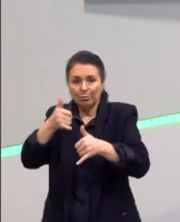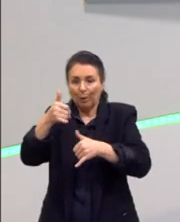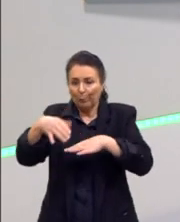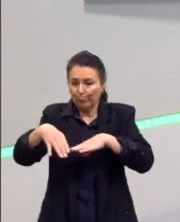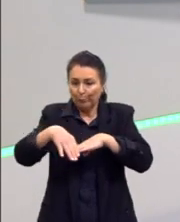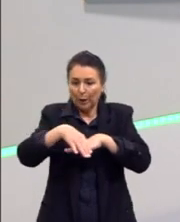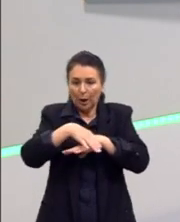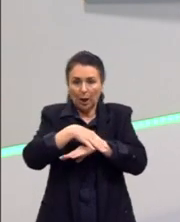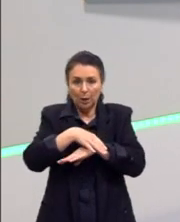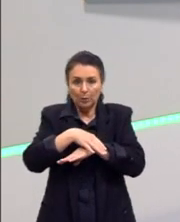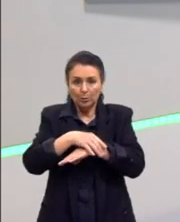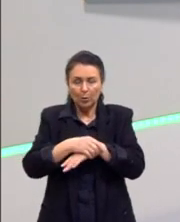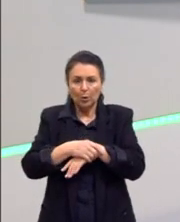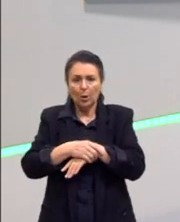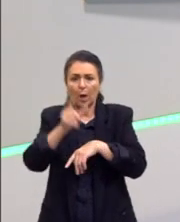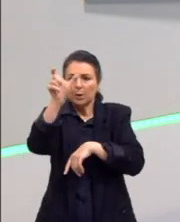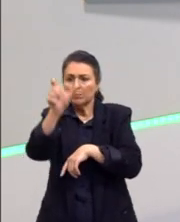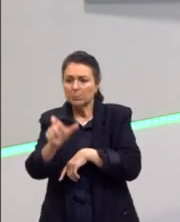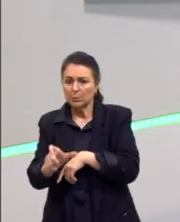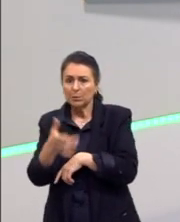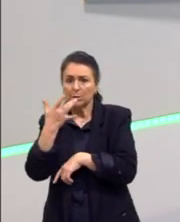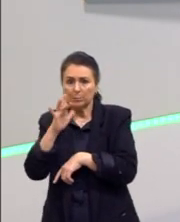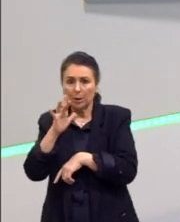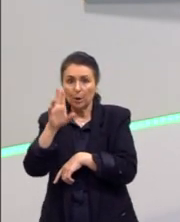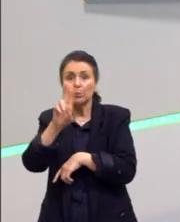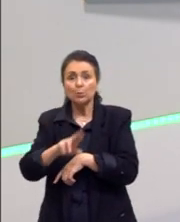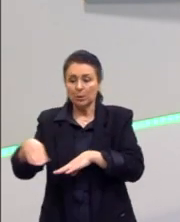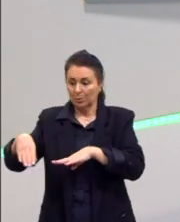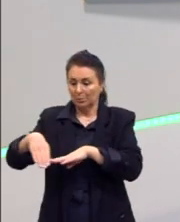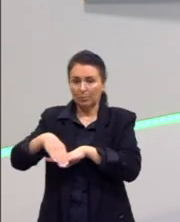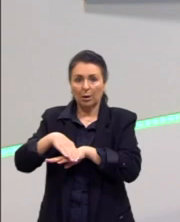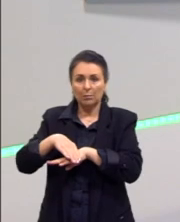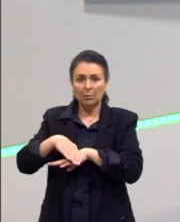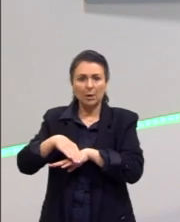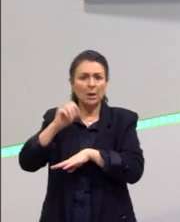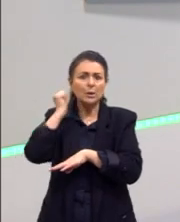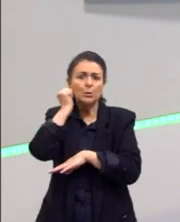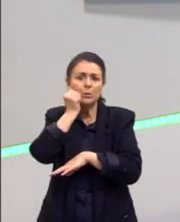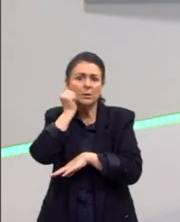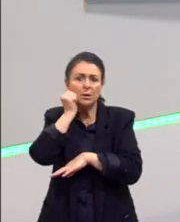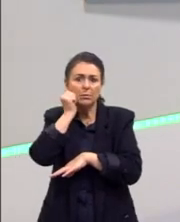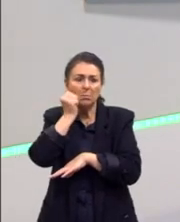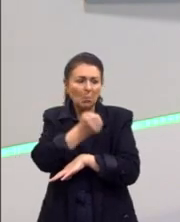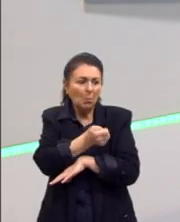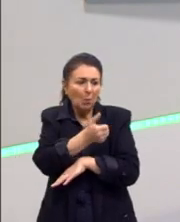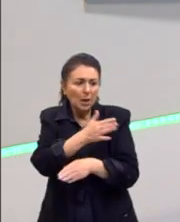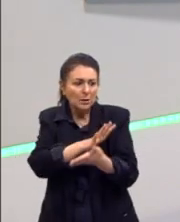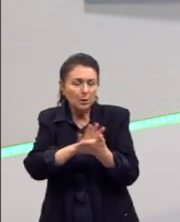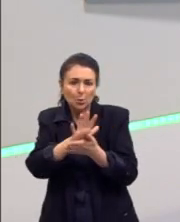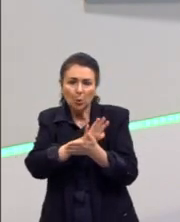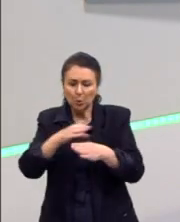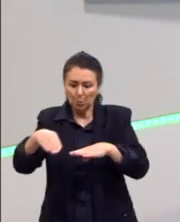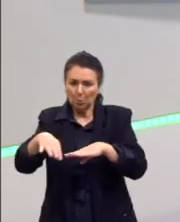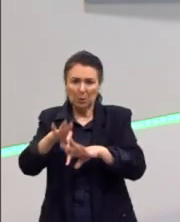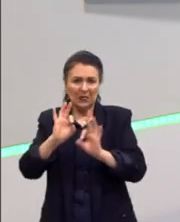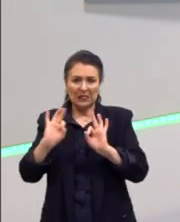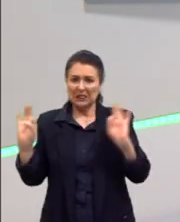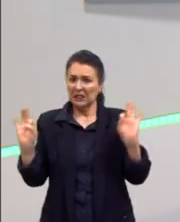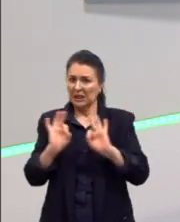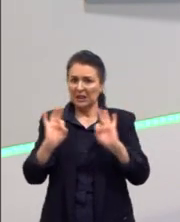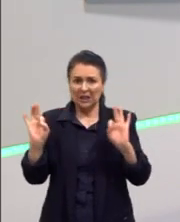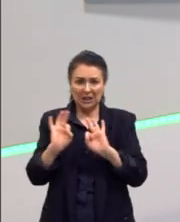pessoas brancas, todas com sapatos. E as pessoas negras, a maioria com os pés descalços.